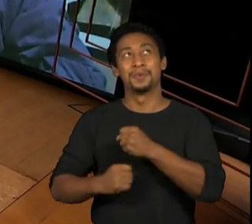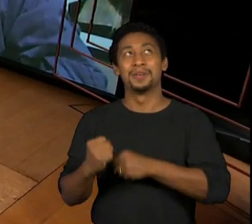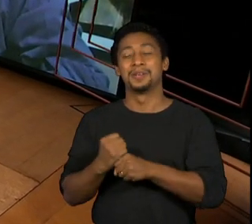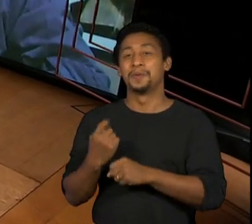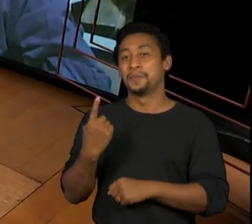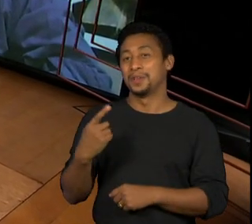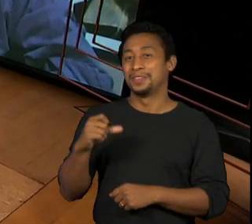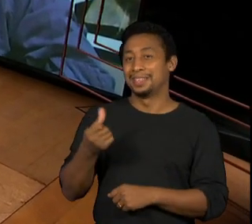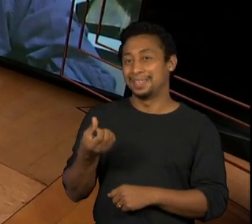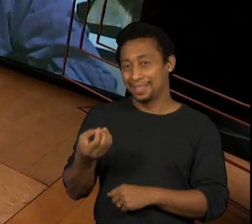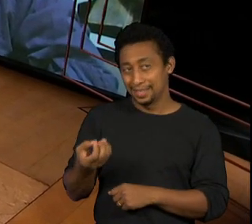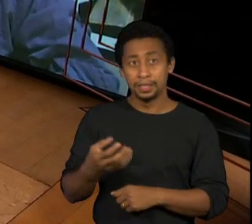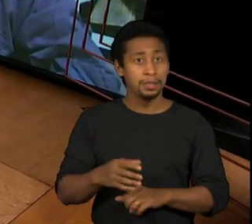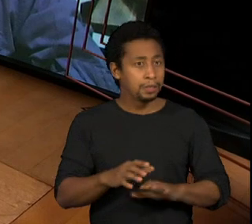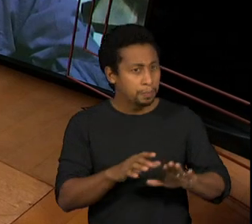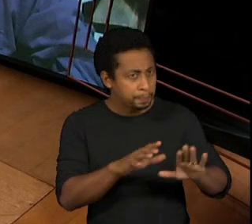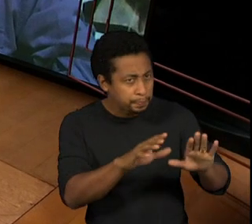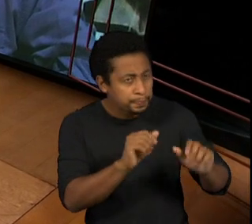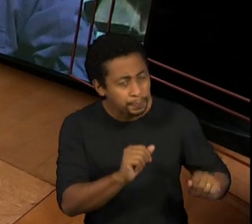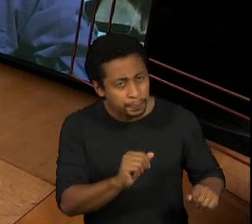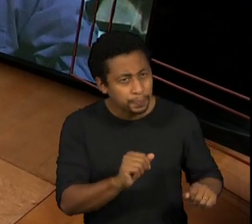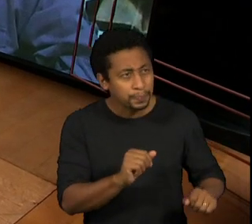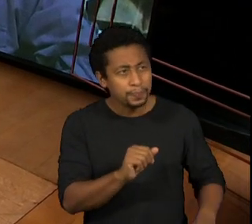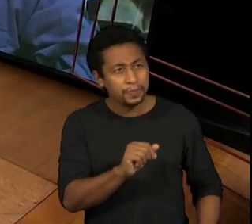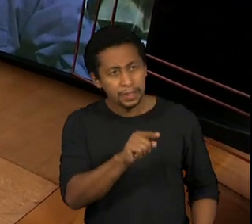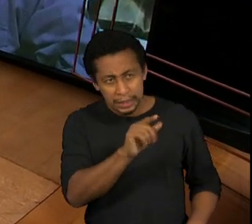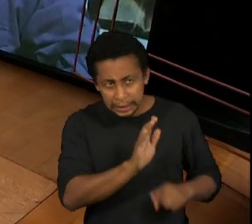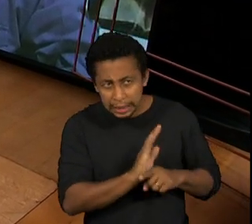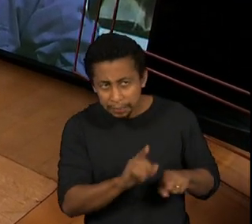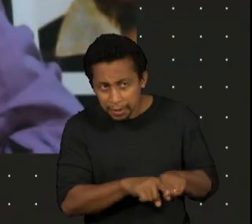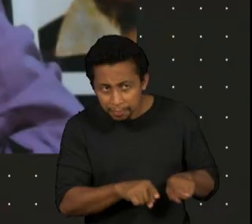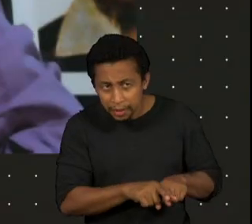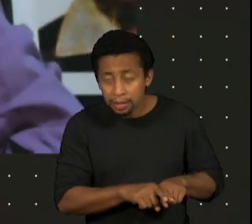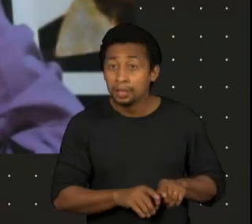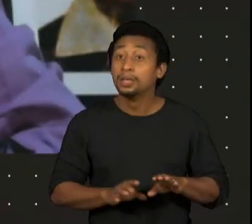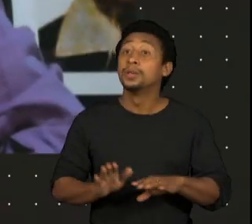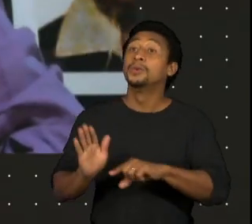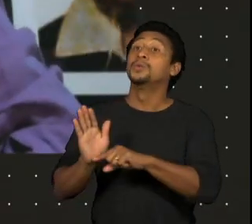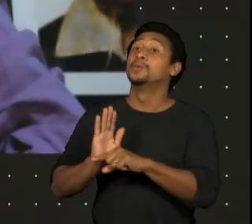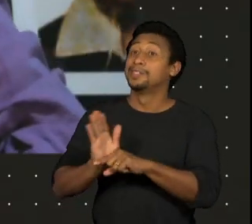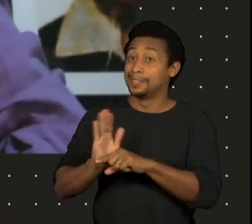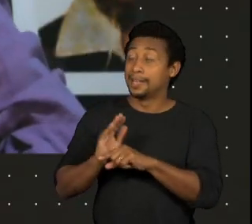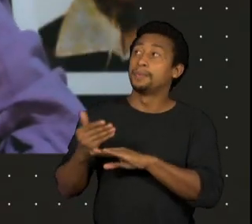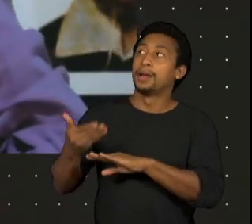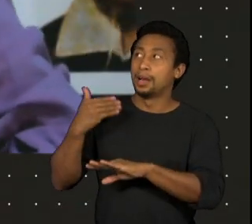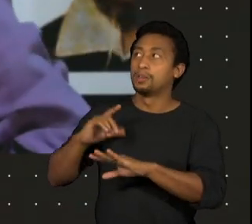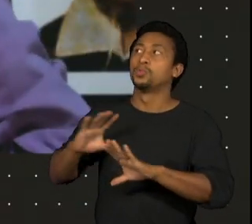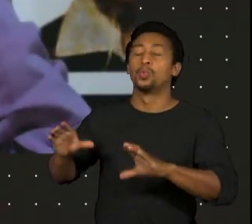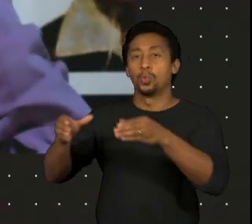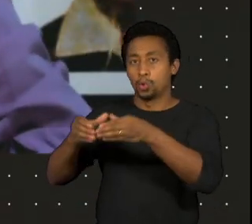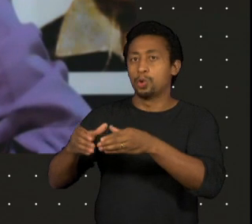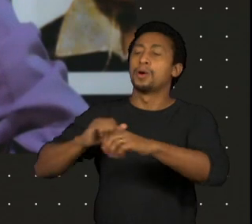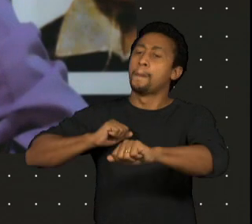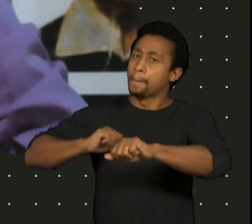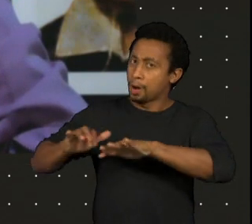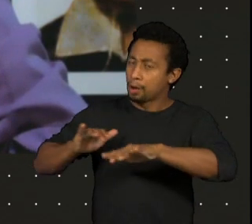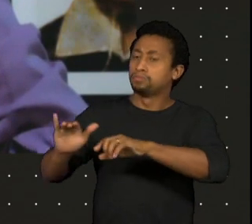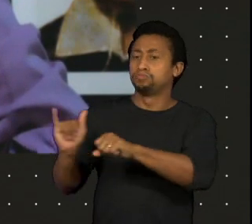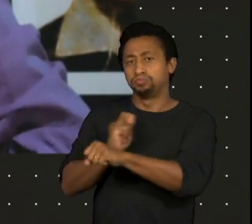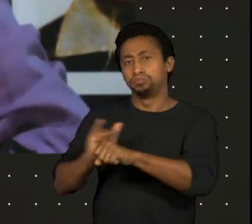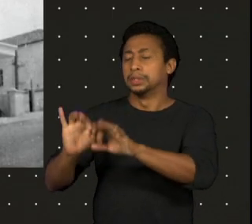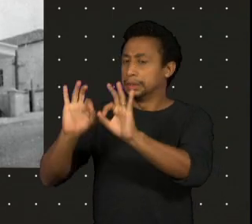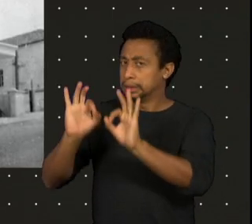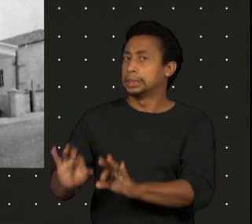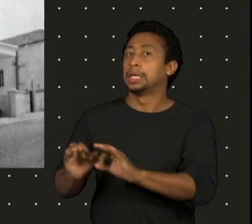Mas tem o também, né? O cinema fazia parte já de um movimento organizado maior, que era o movimento cultural da Zona